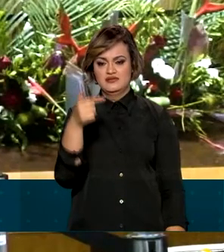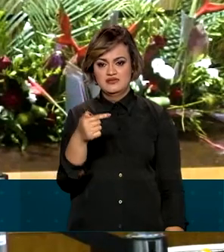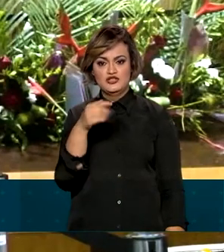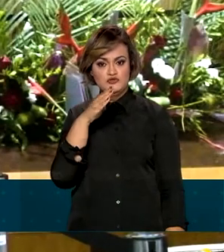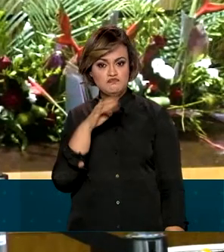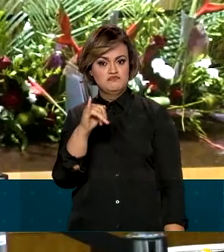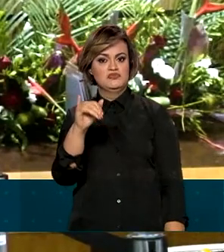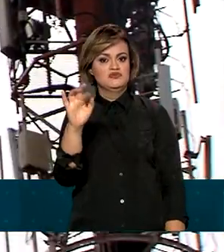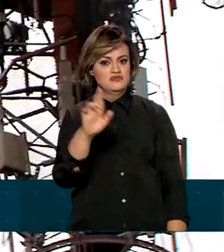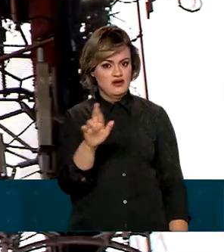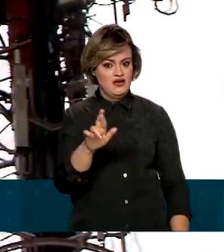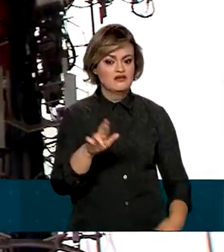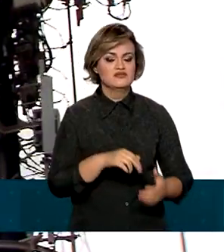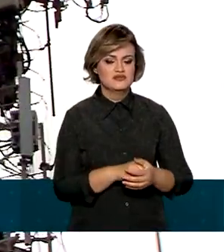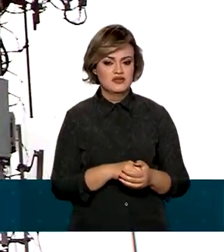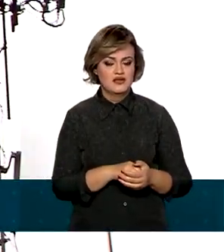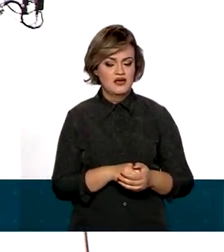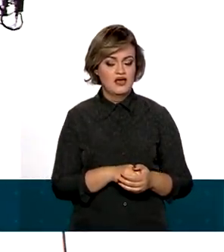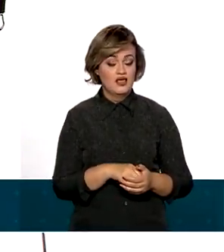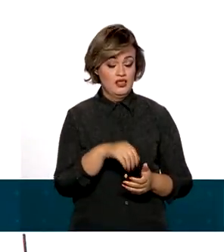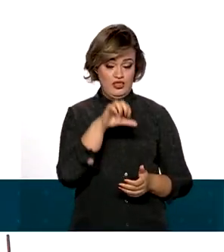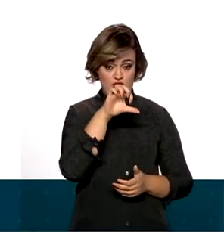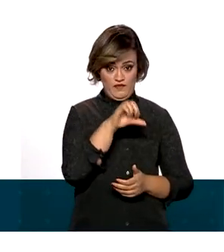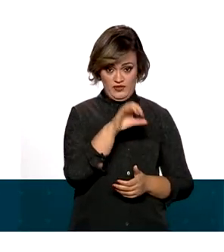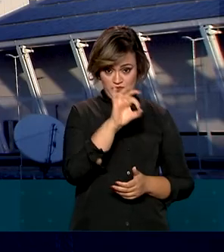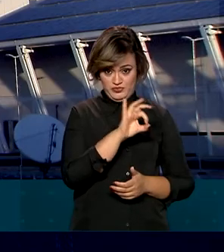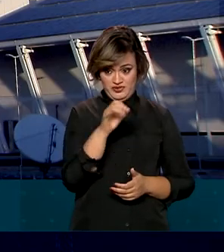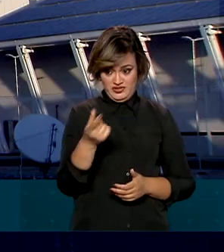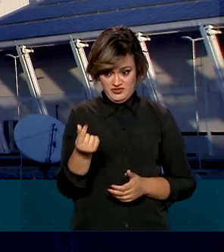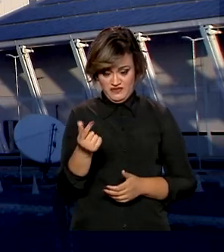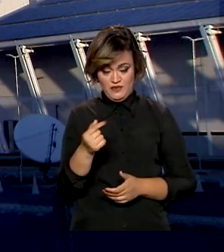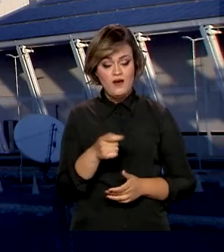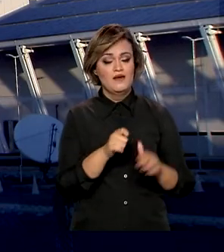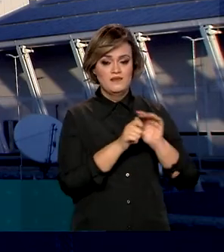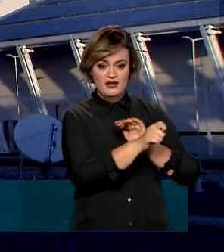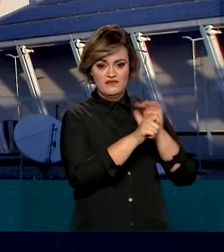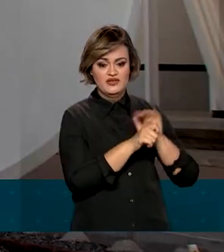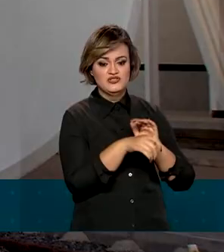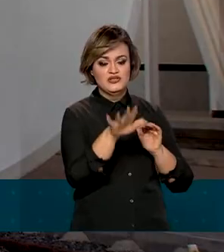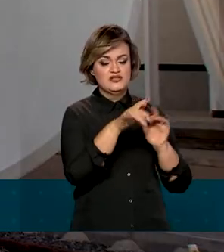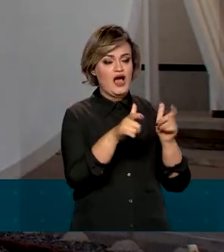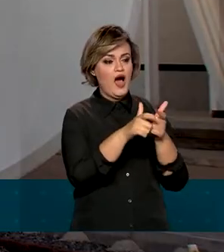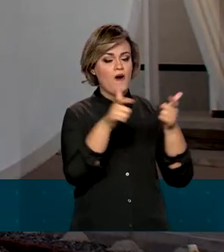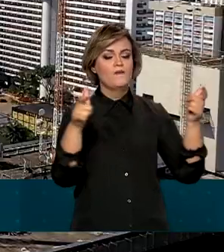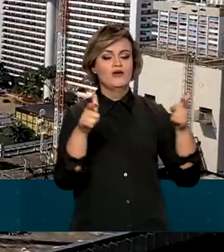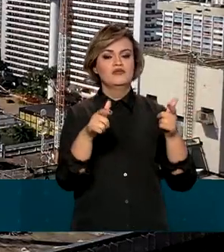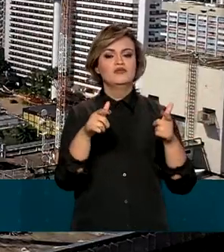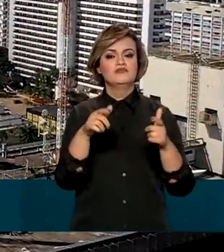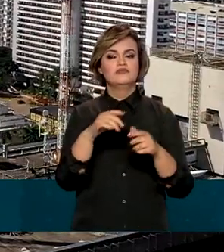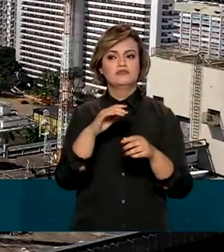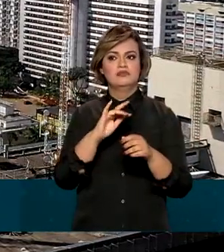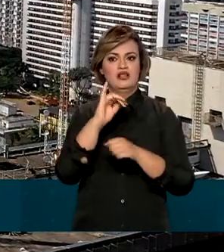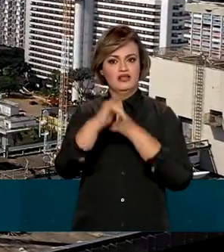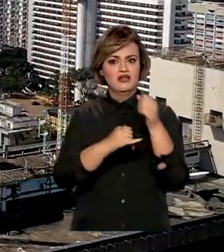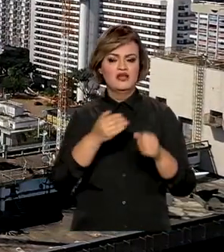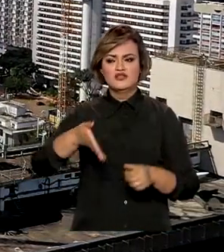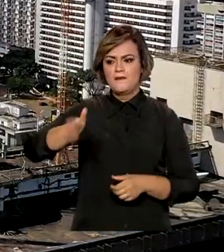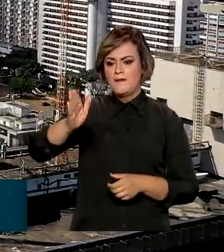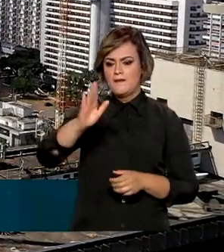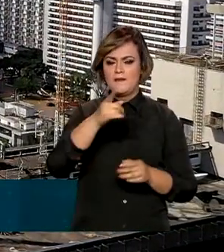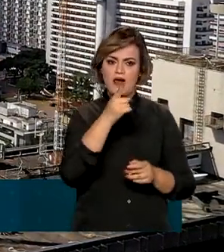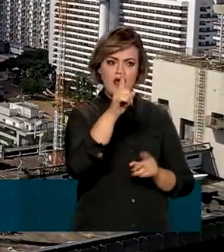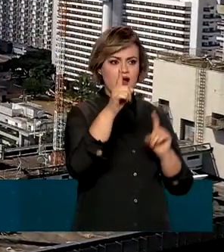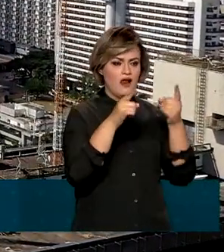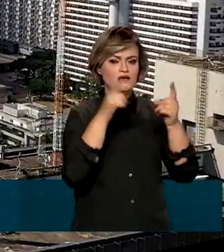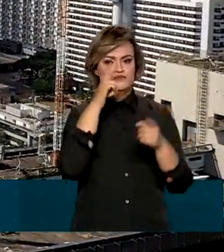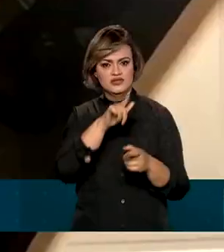bilhões, sendo que quase 90% serão investidos na ampliação da conectividade. Além de